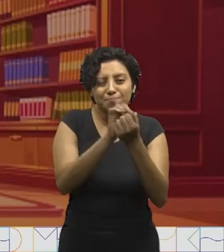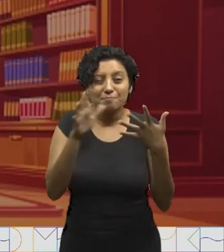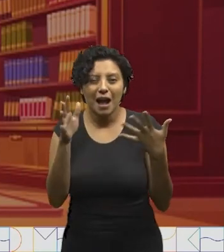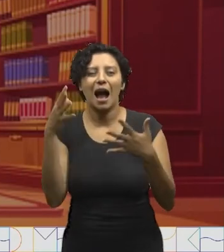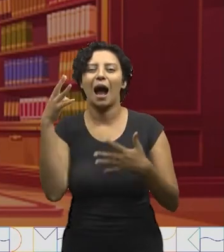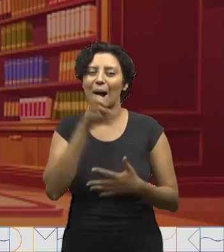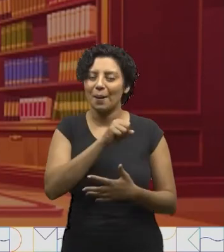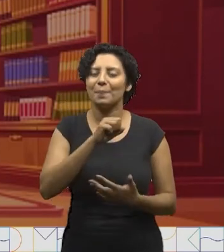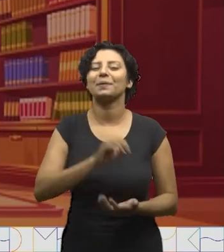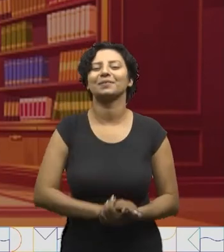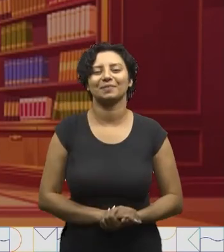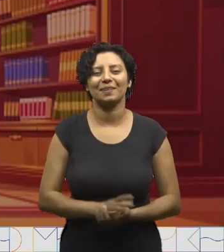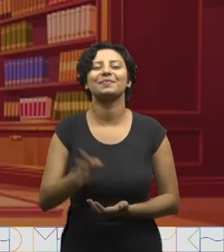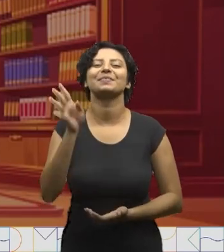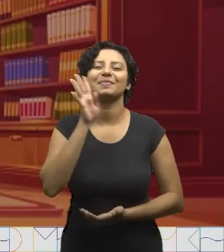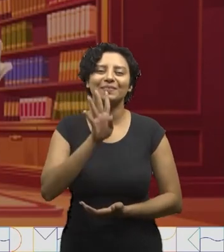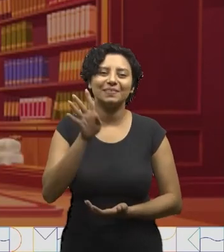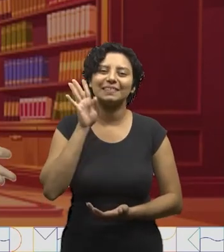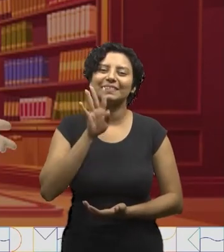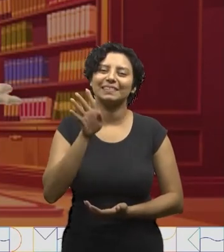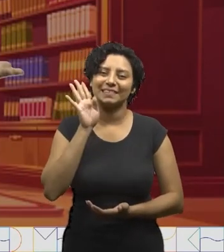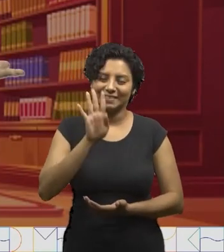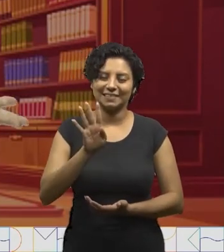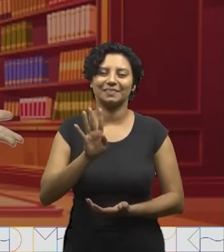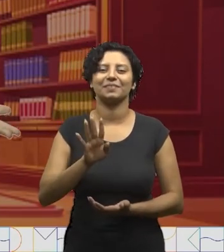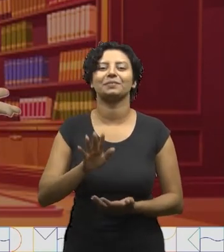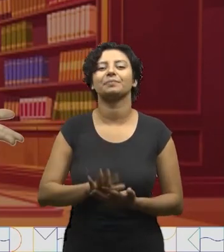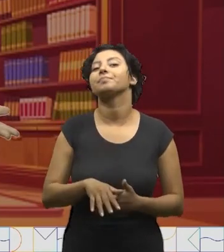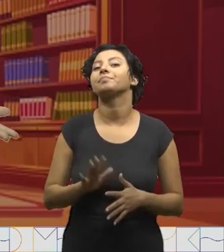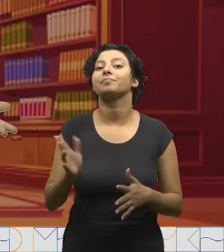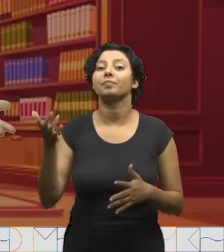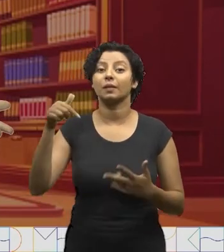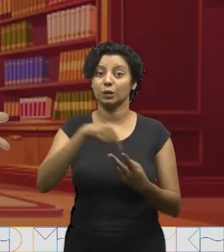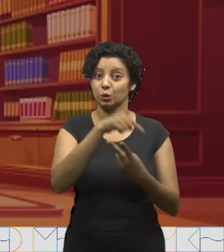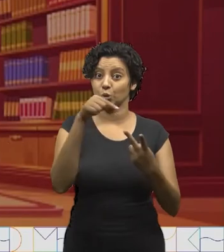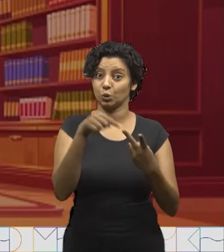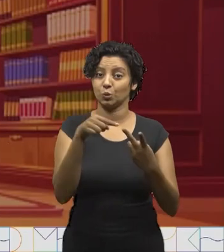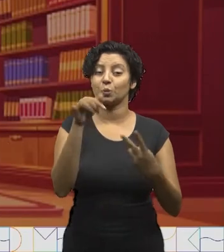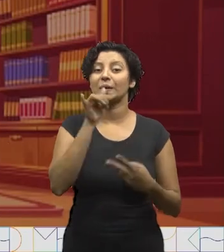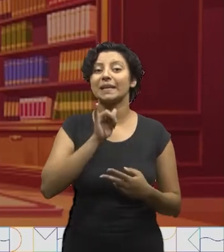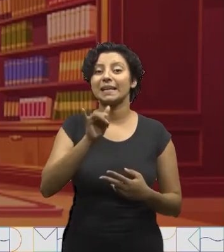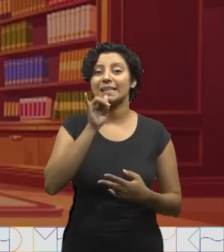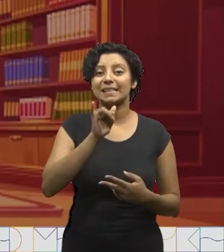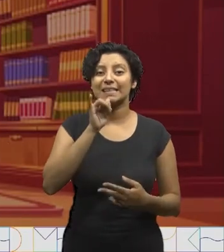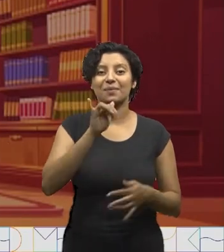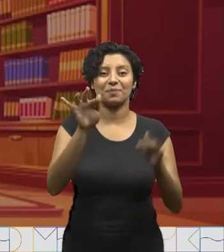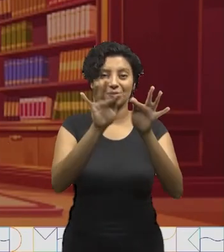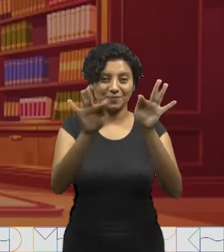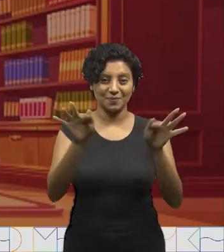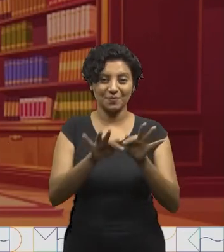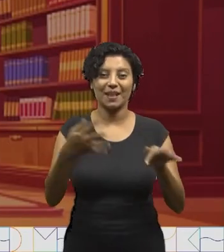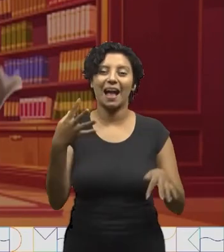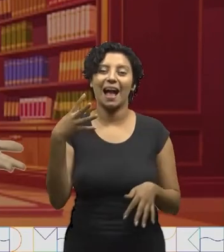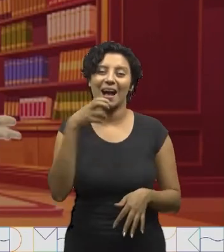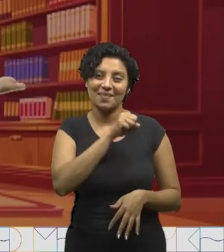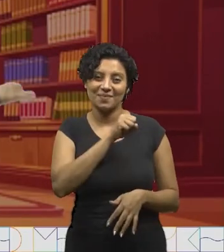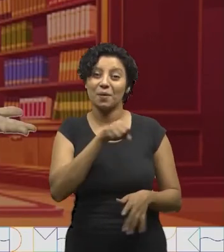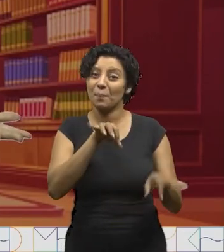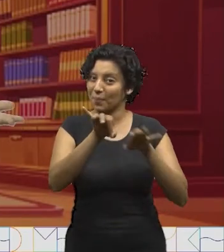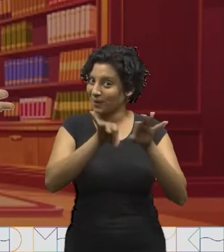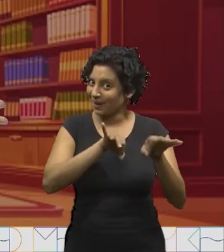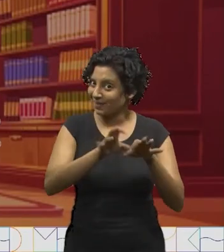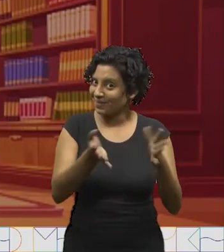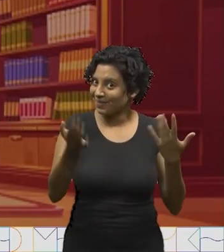Também conseguiu falar bem rápido? É bem divertido, não é? Vamos ao segundo exemplo de trava